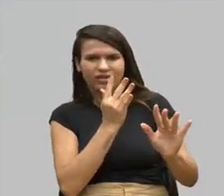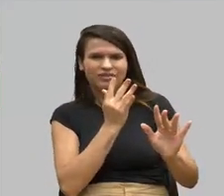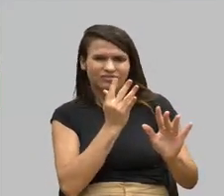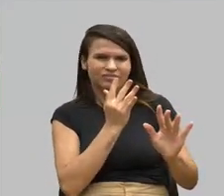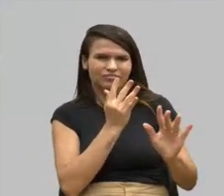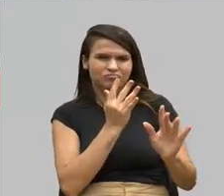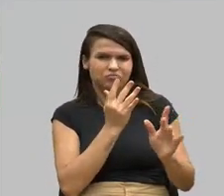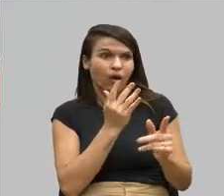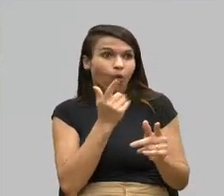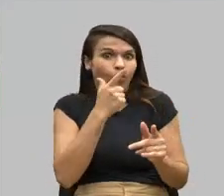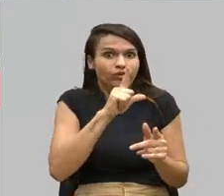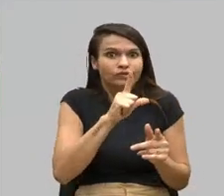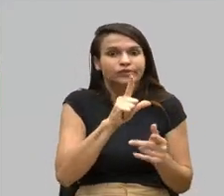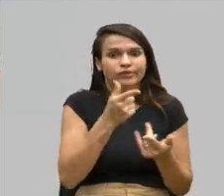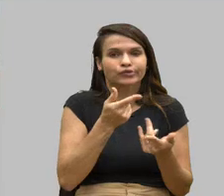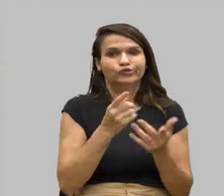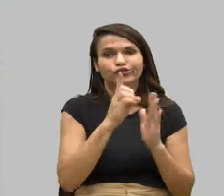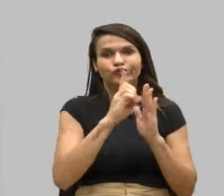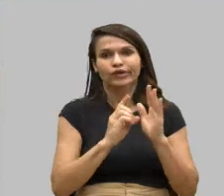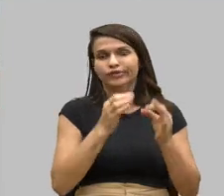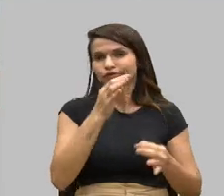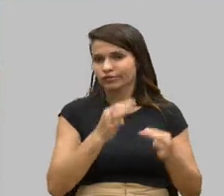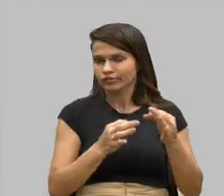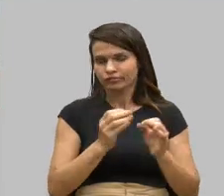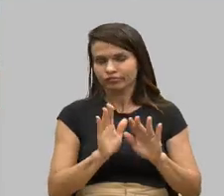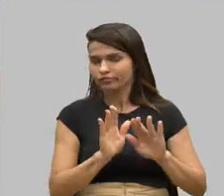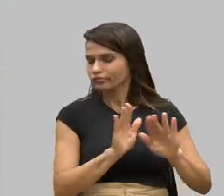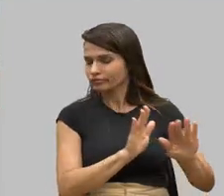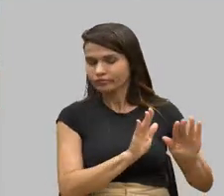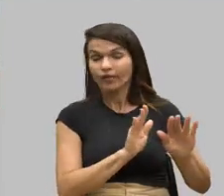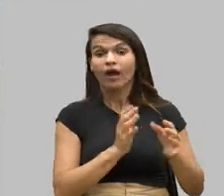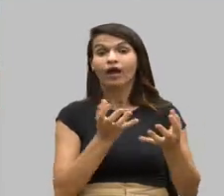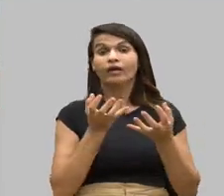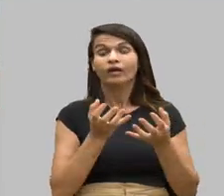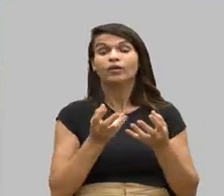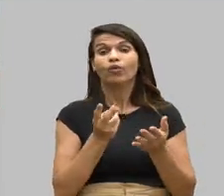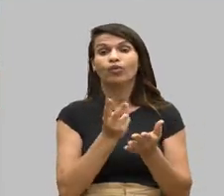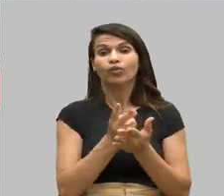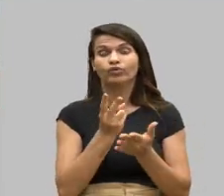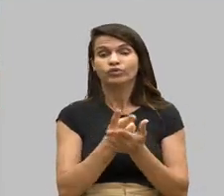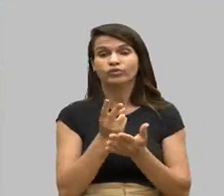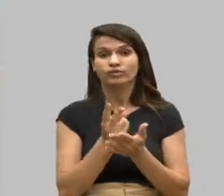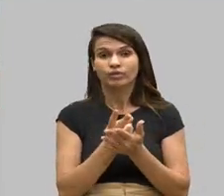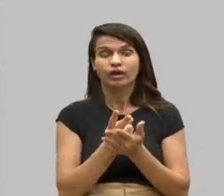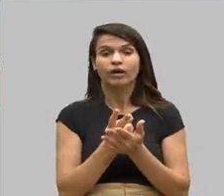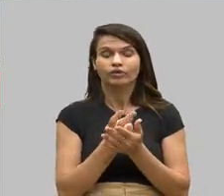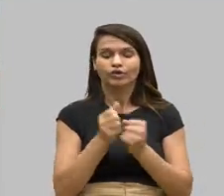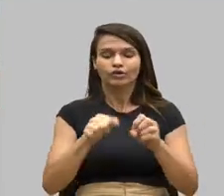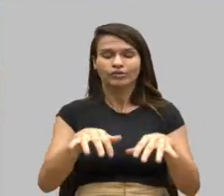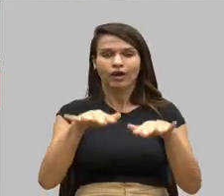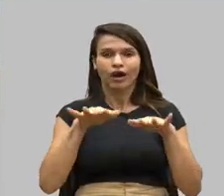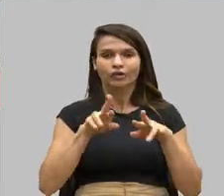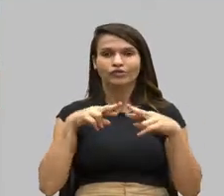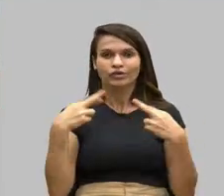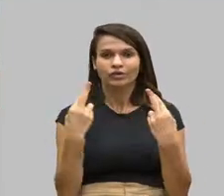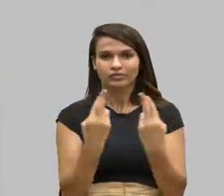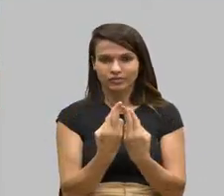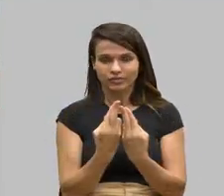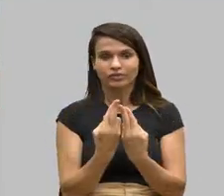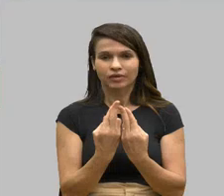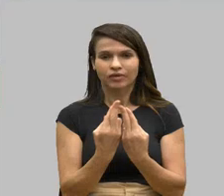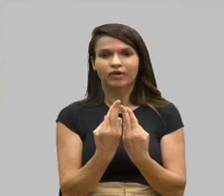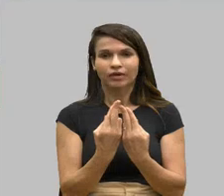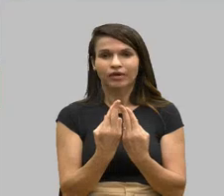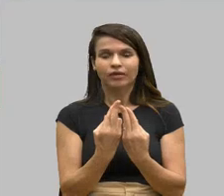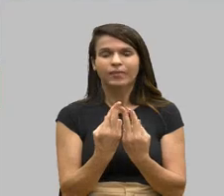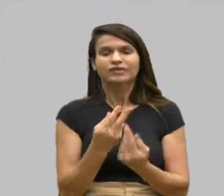sua fala. Então, nós queremos dar continuidade aqui na nossa audiência, mas dizendo isso aí, que as